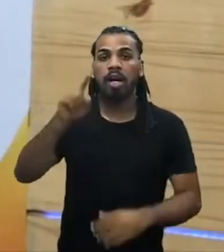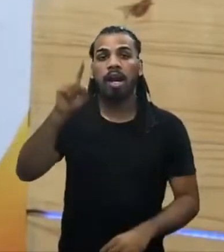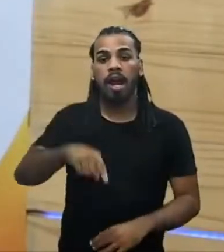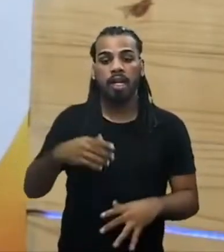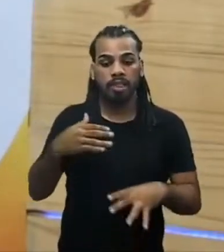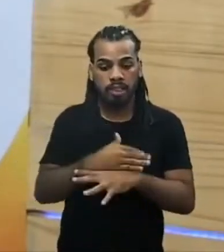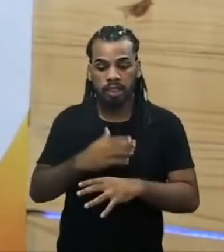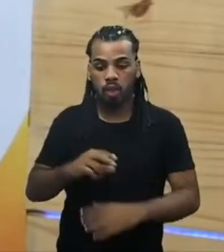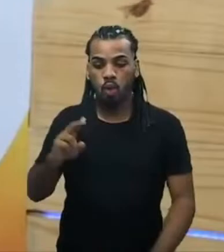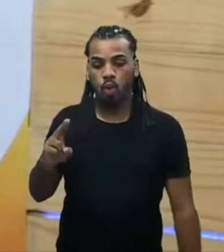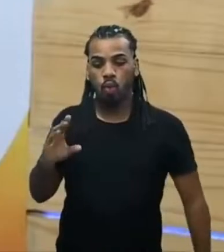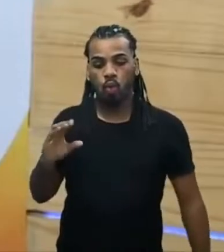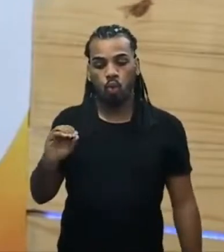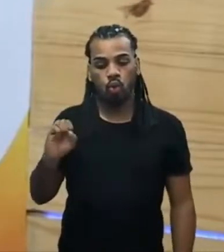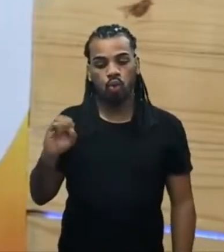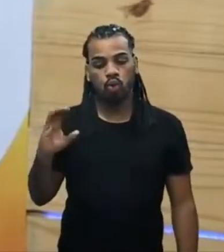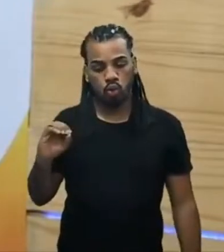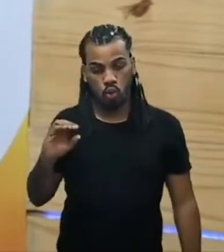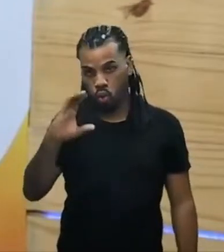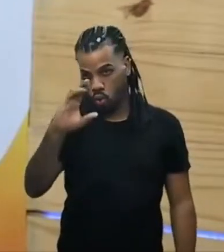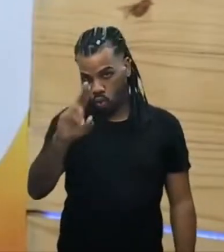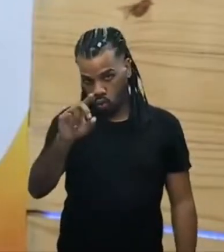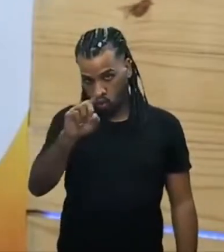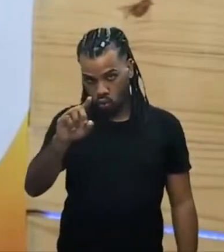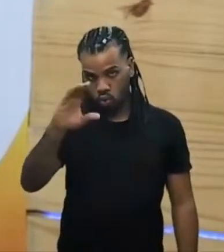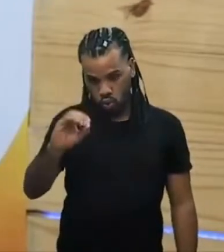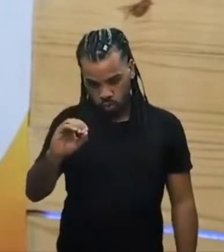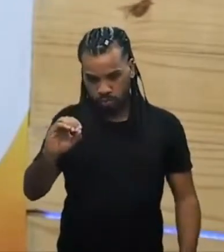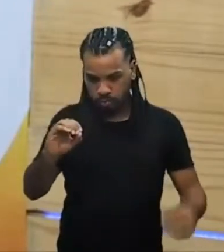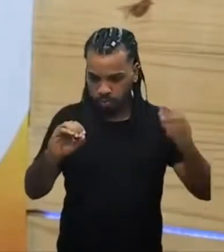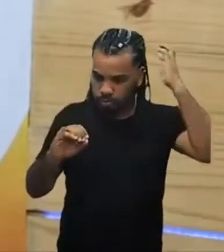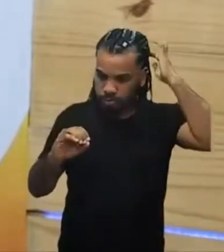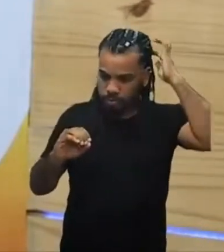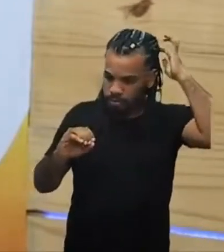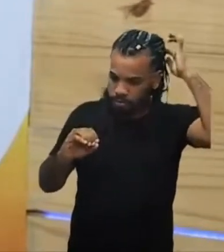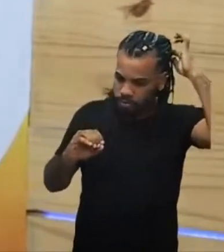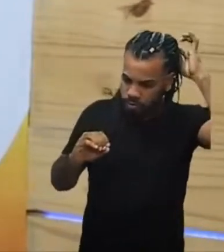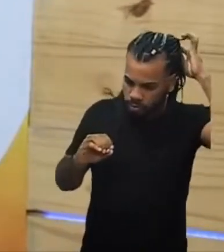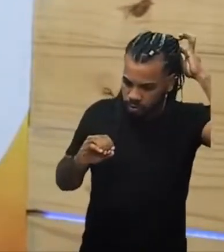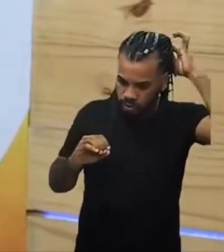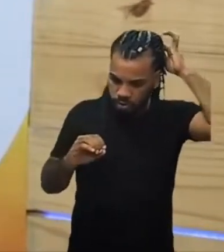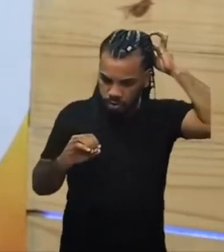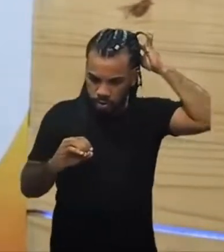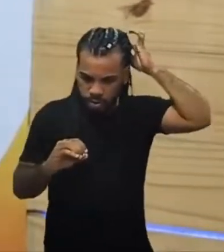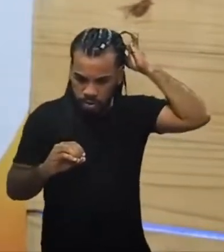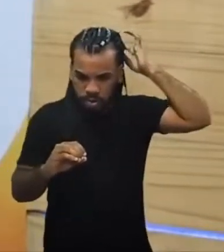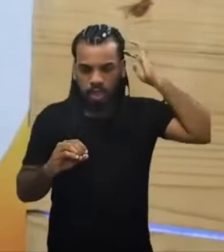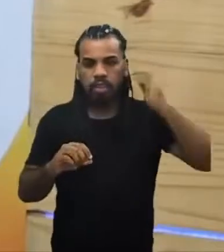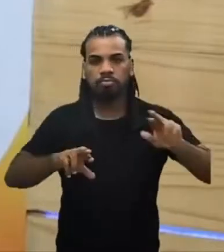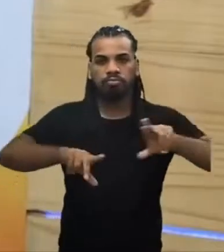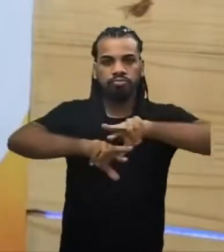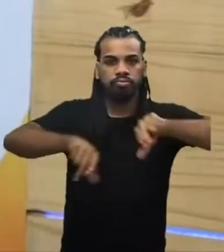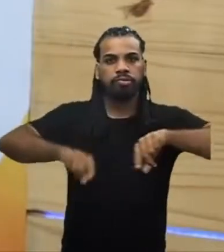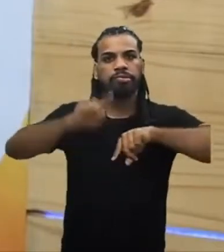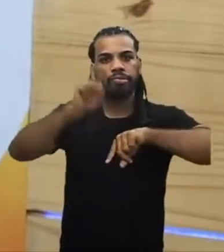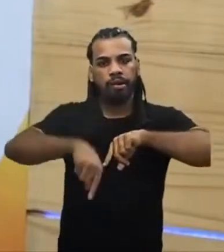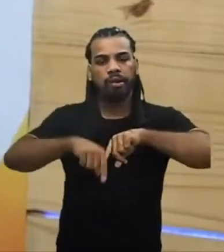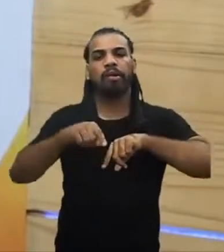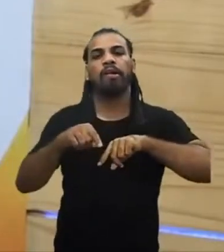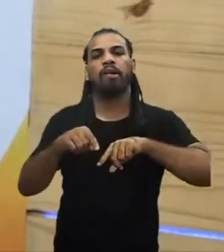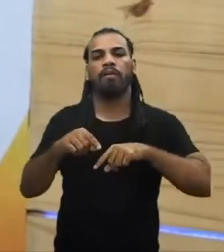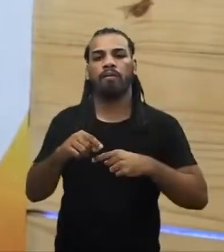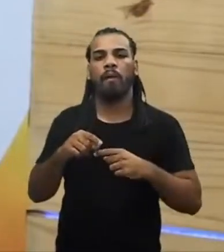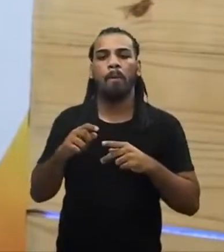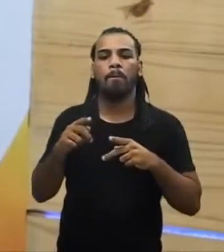de Cusco. E esse Império, esse futuro Império, essa civilização Inca, ela contava com